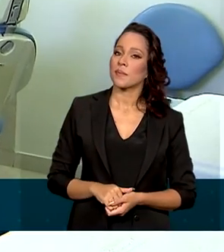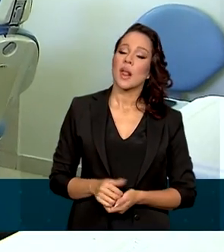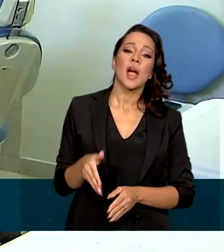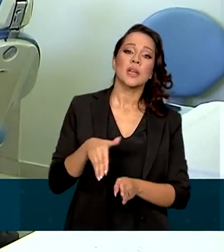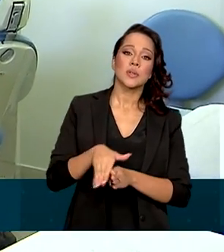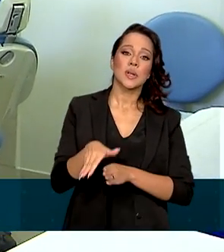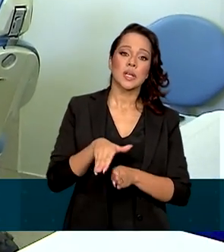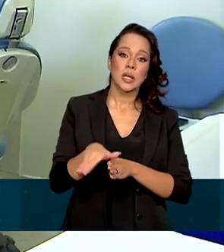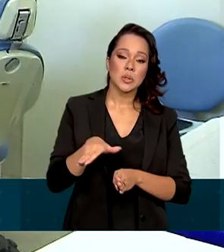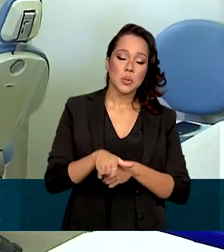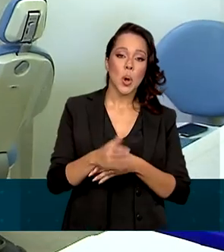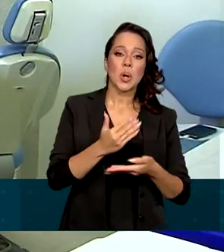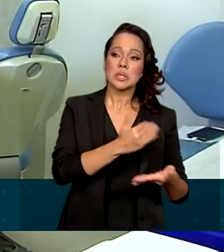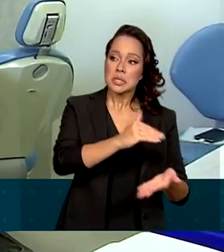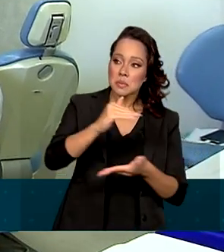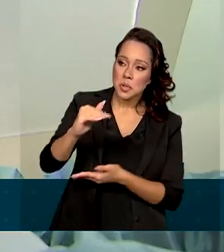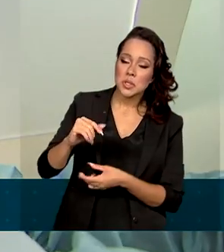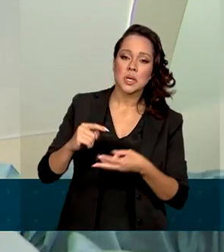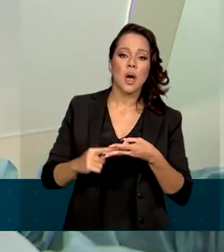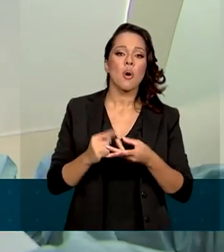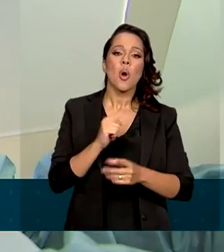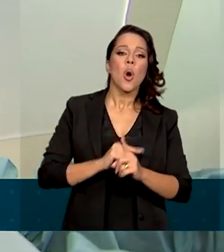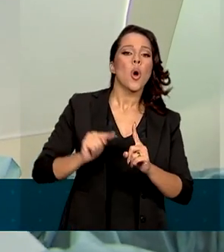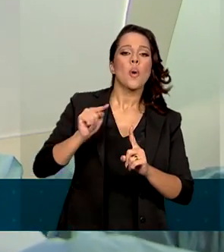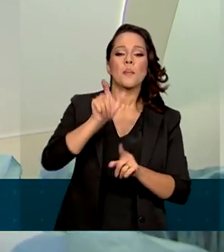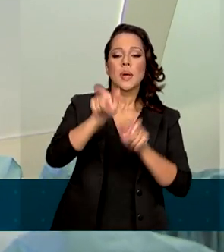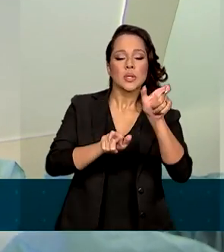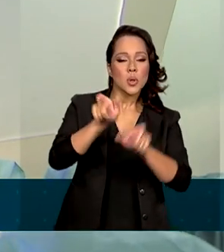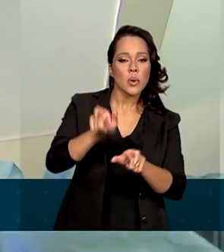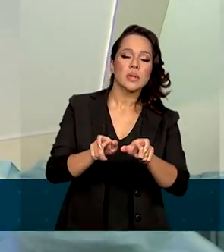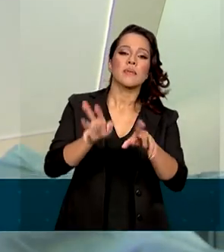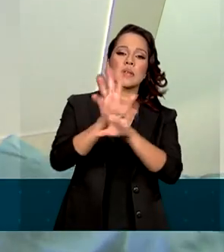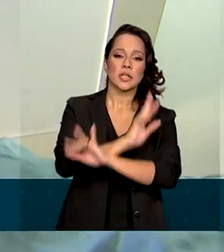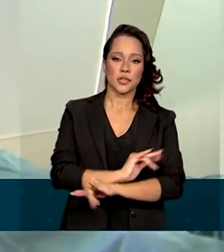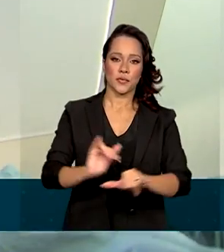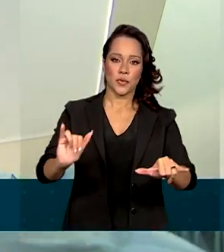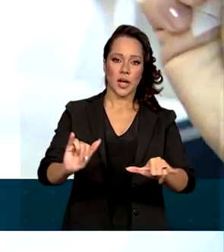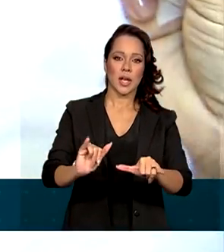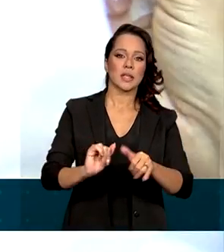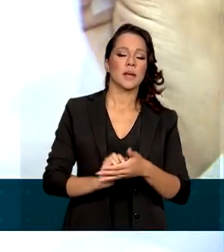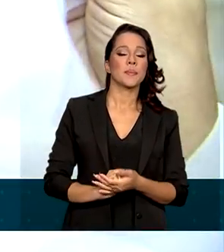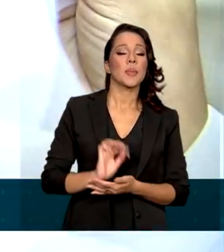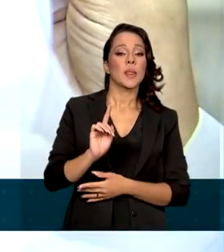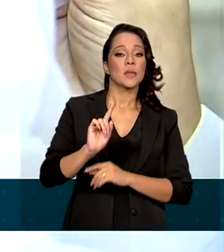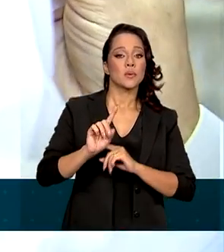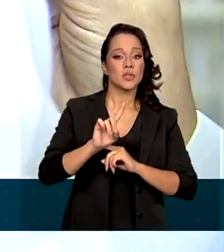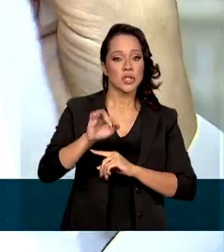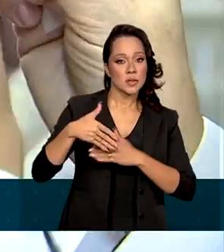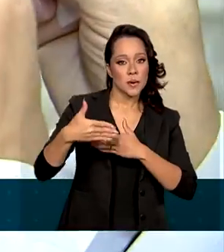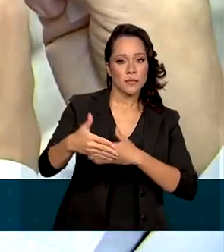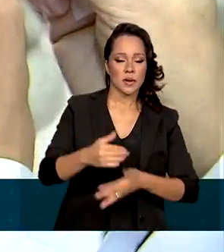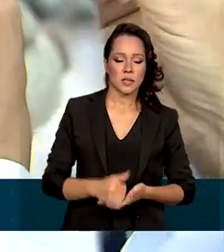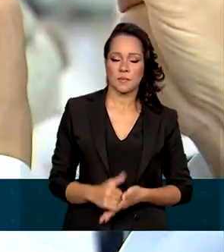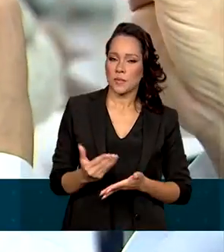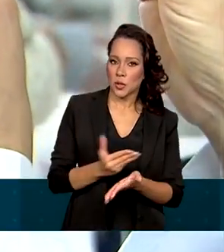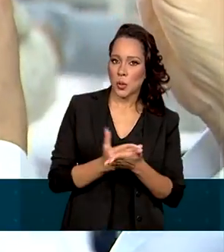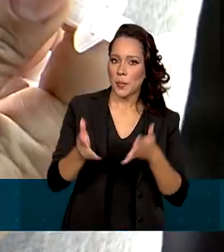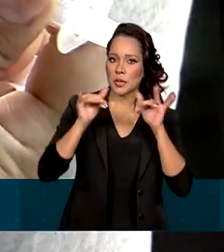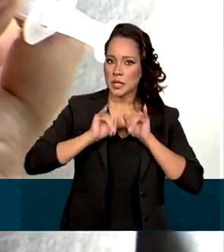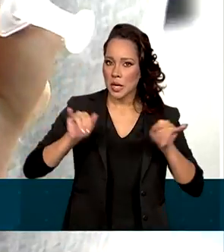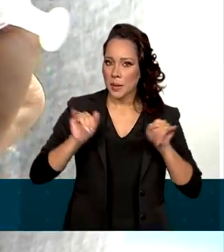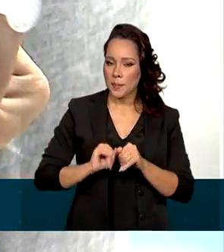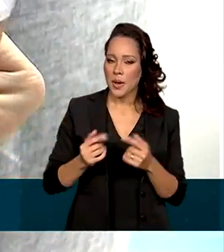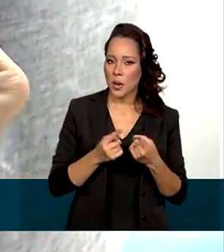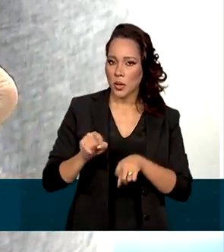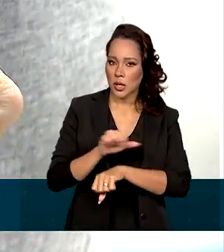orientações, distribuição e público-alvo serão divulgadas pela Parastan no próximos dias. Agora, desde o começo da campanha